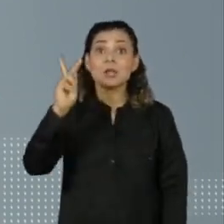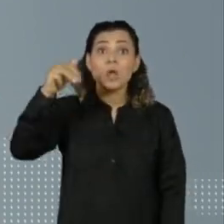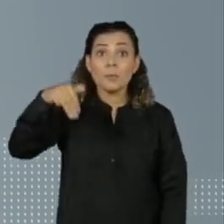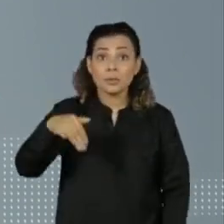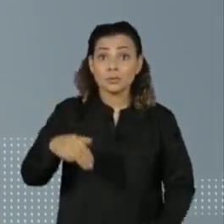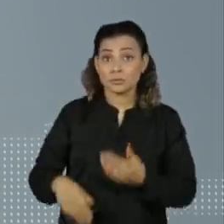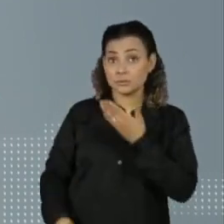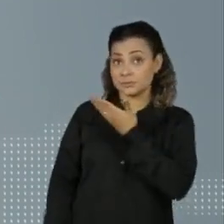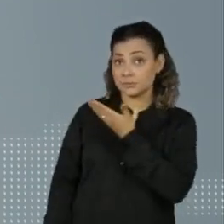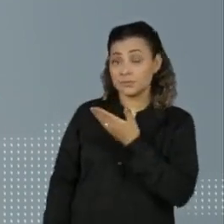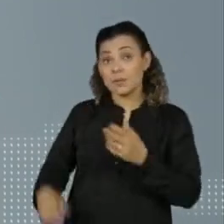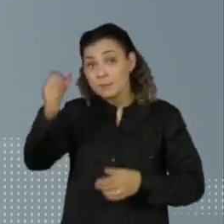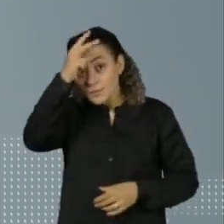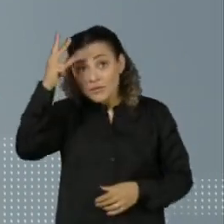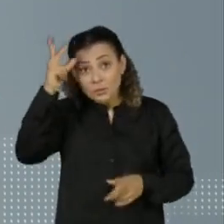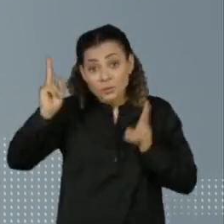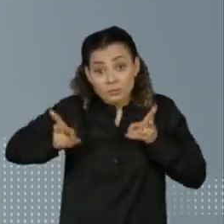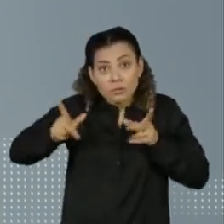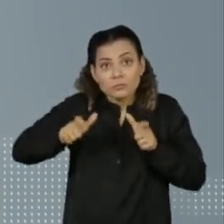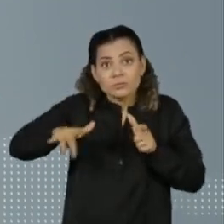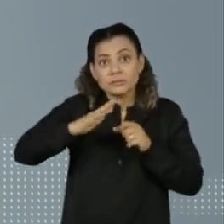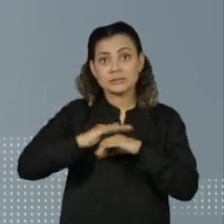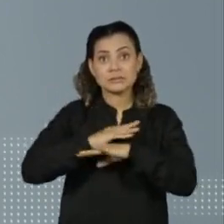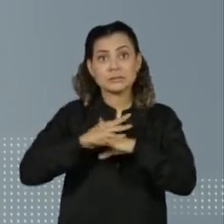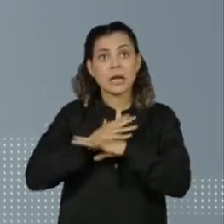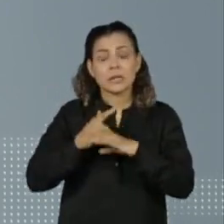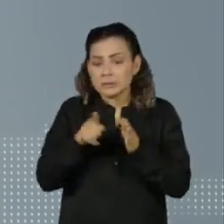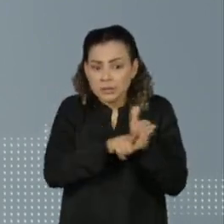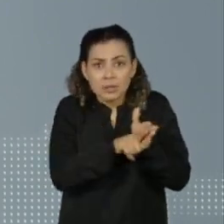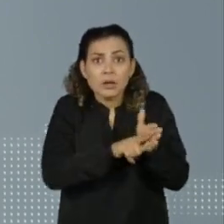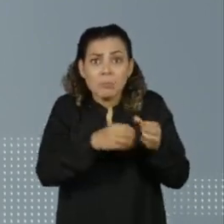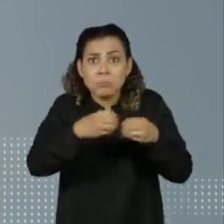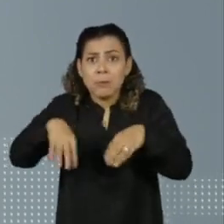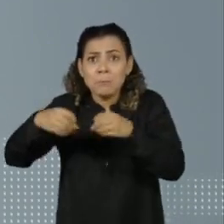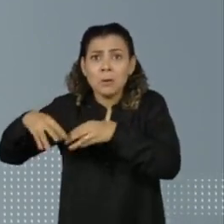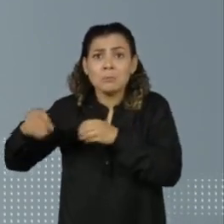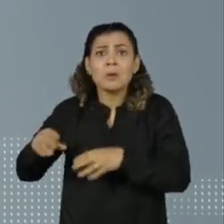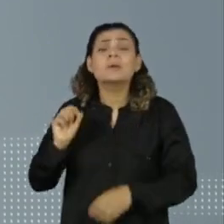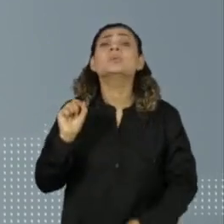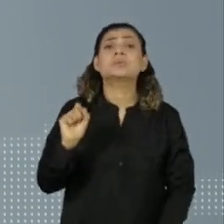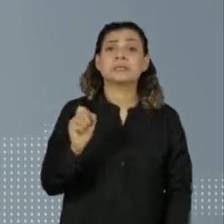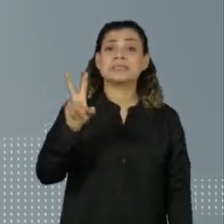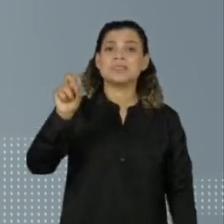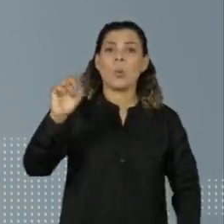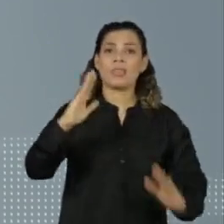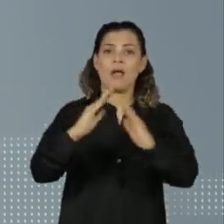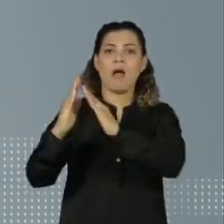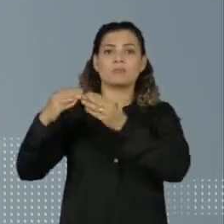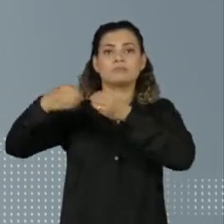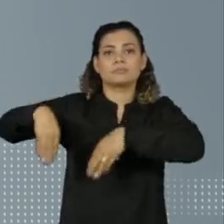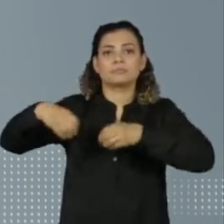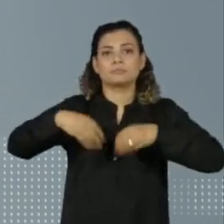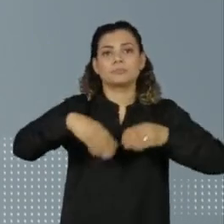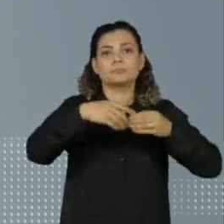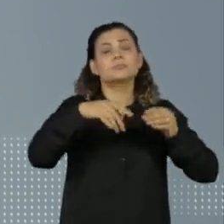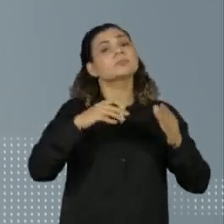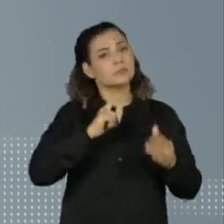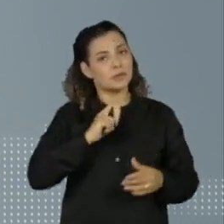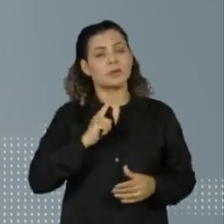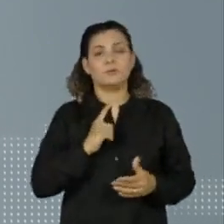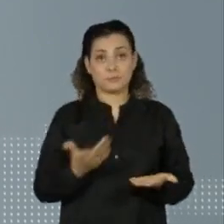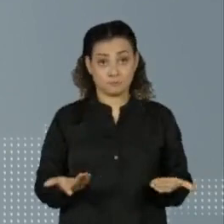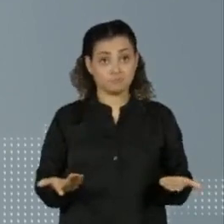hora. A prefeitura de Ananindeua está fazendo um levantamento dos estragos, mas pelo menos 50 casas foram afetadas pelo vendaval.